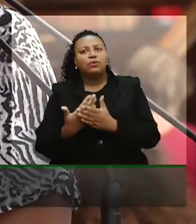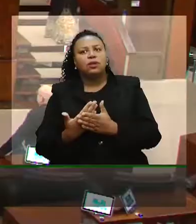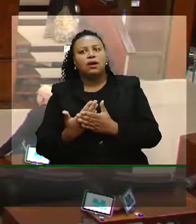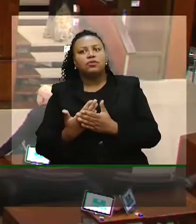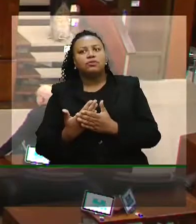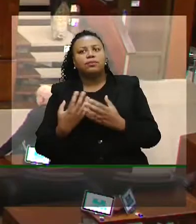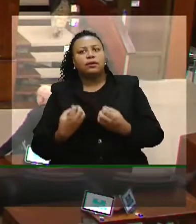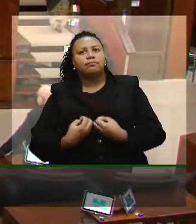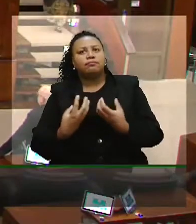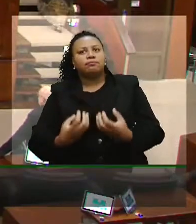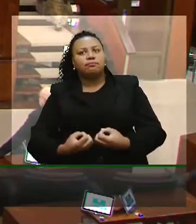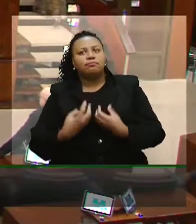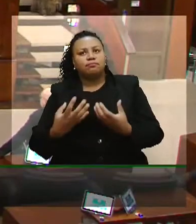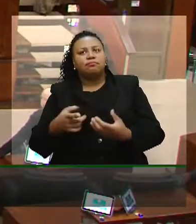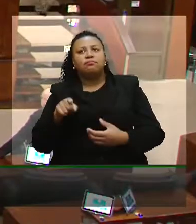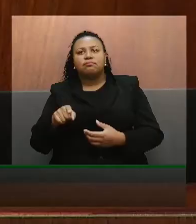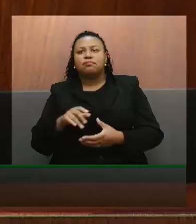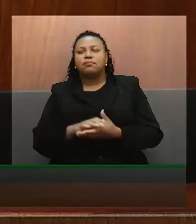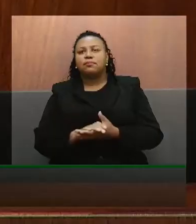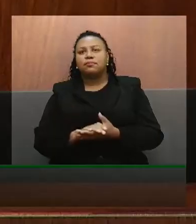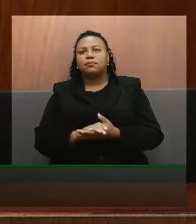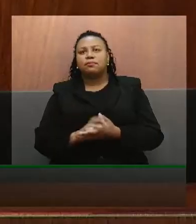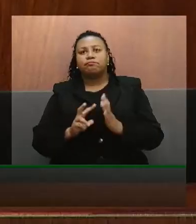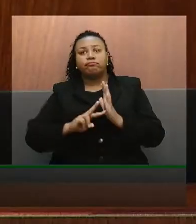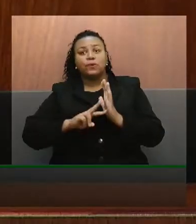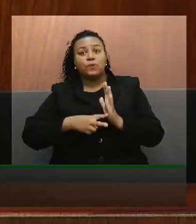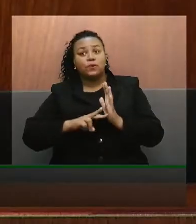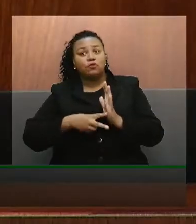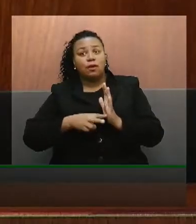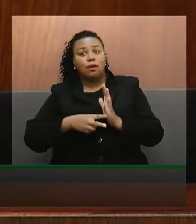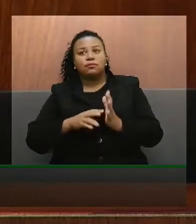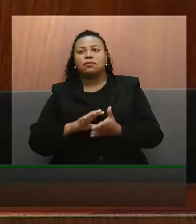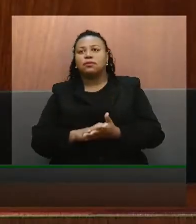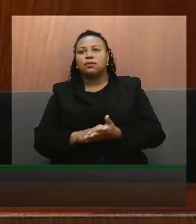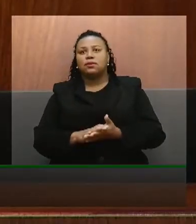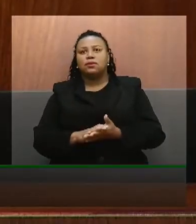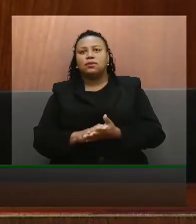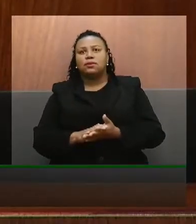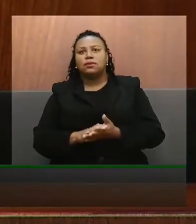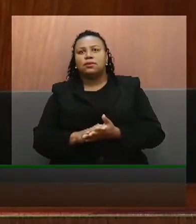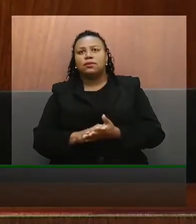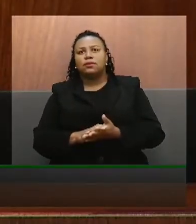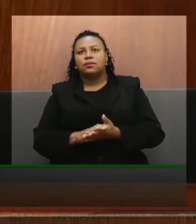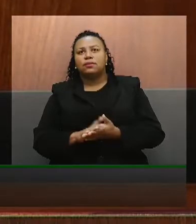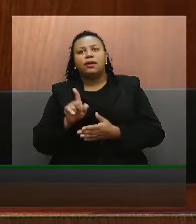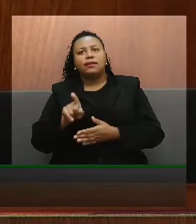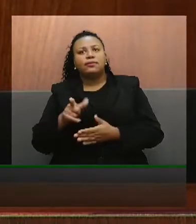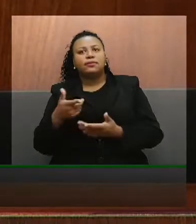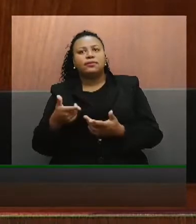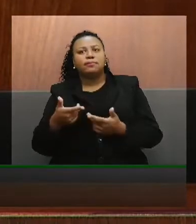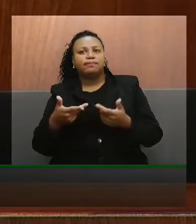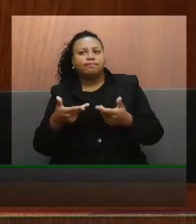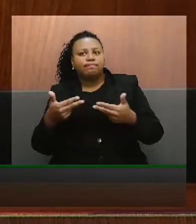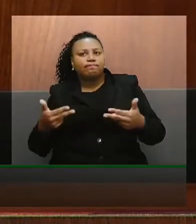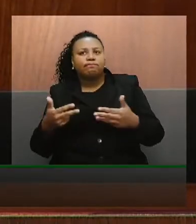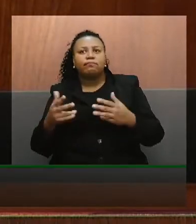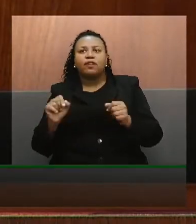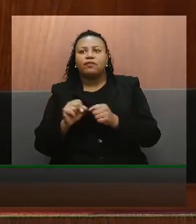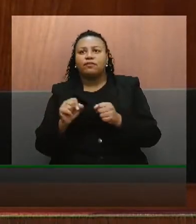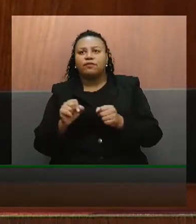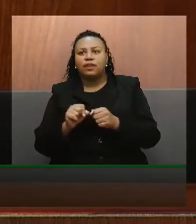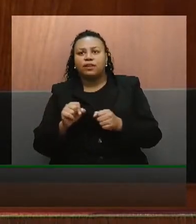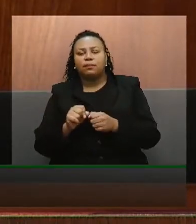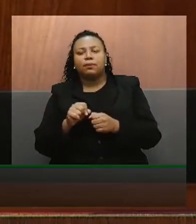externalizar, através do sindicato, essa situação, enfim, provocada